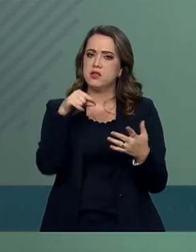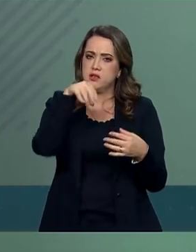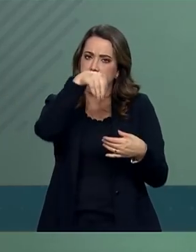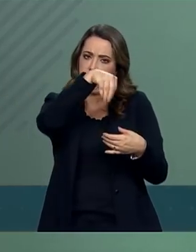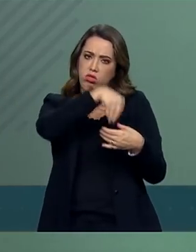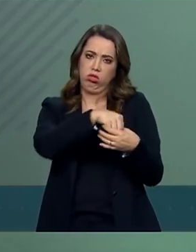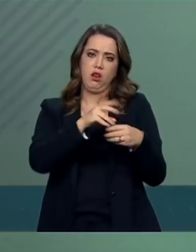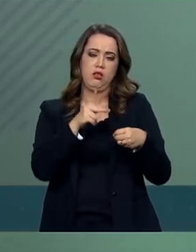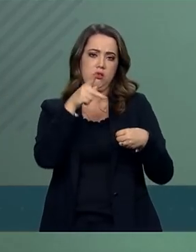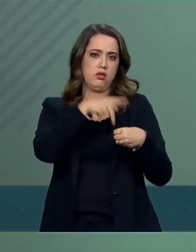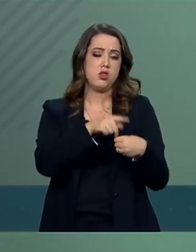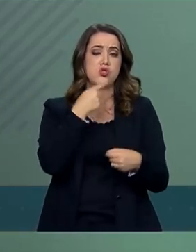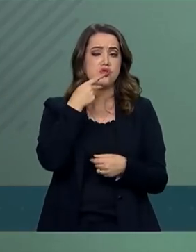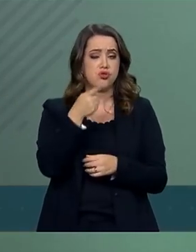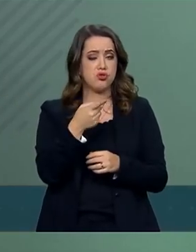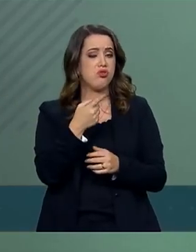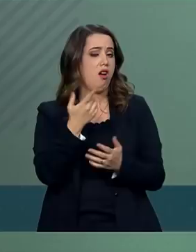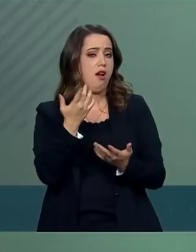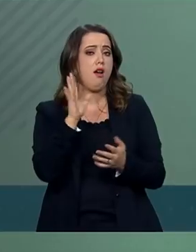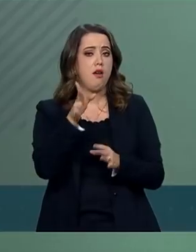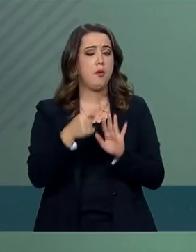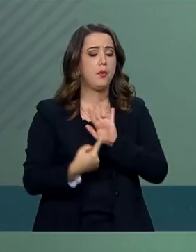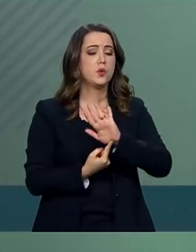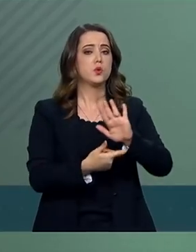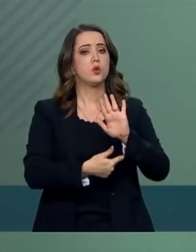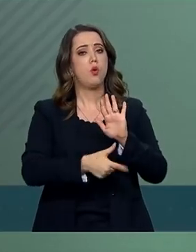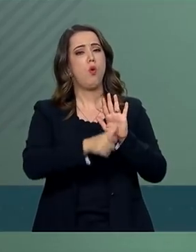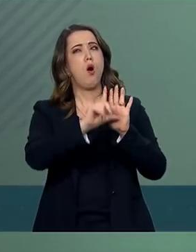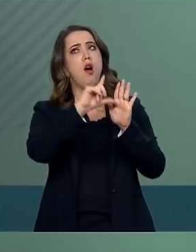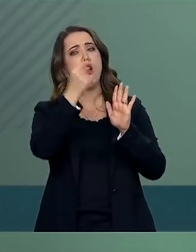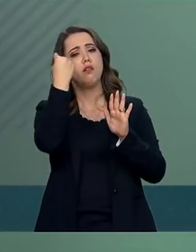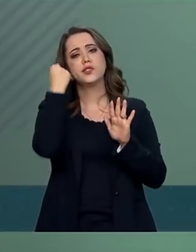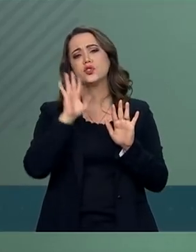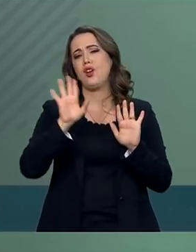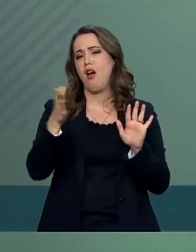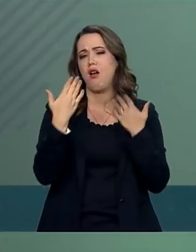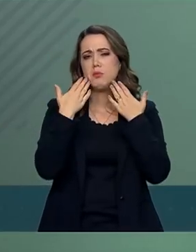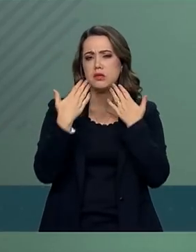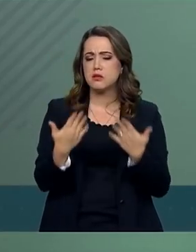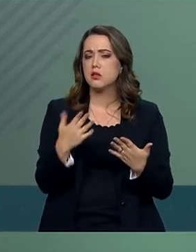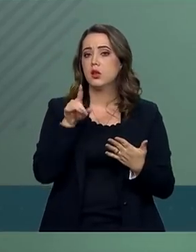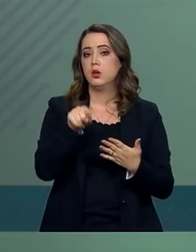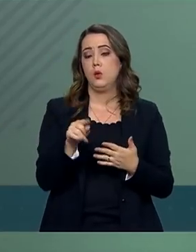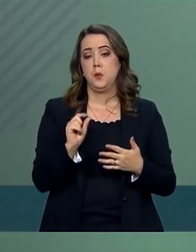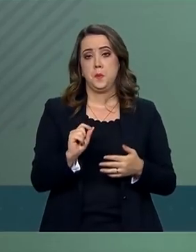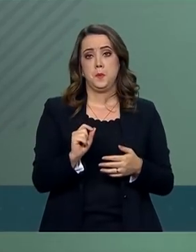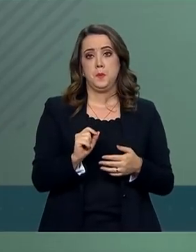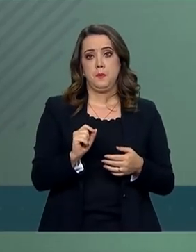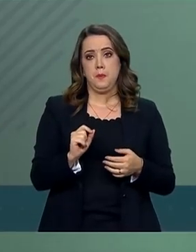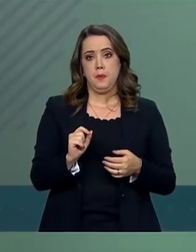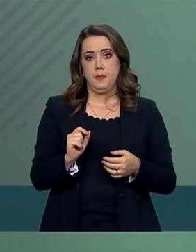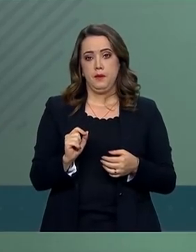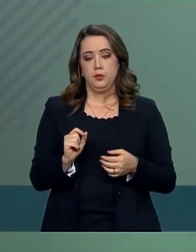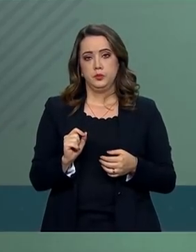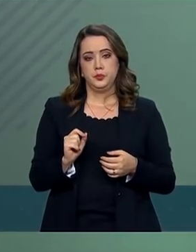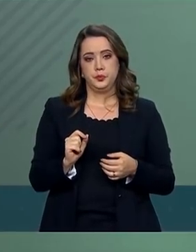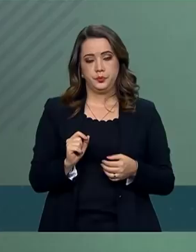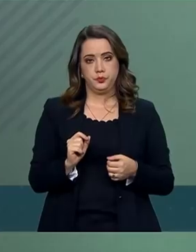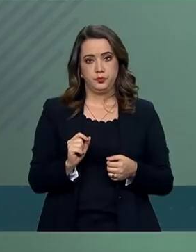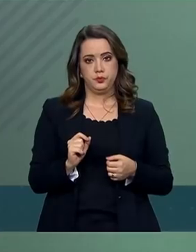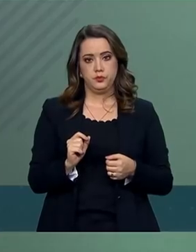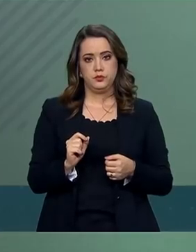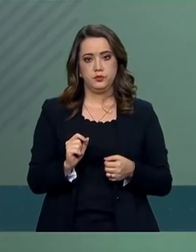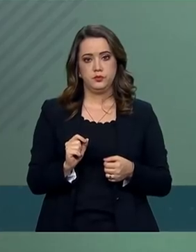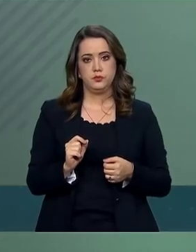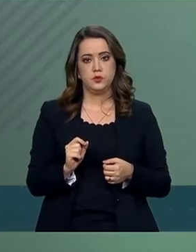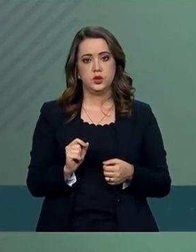do presidente, e ele já demonstrou isso em momentos pretéritos, sobre ele incidir com